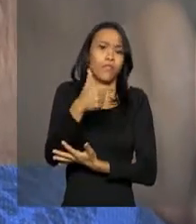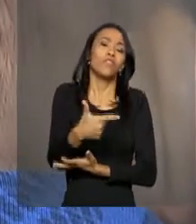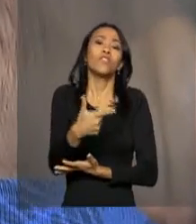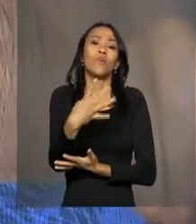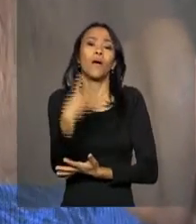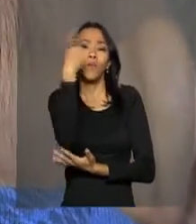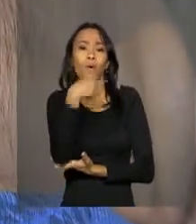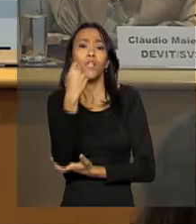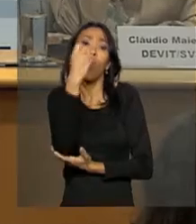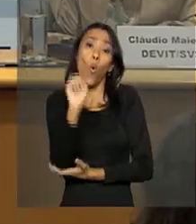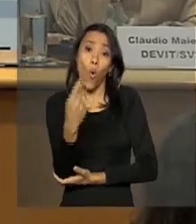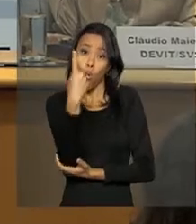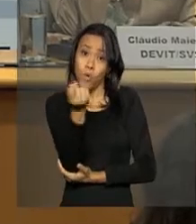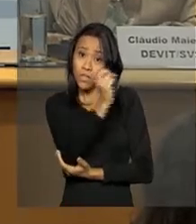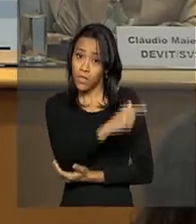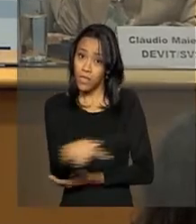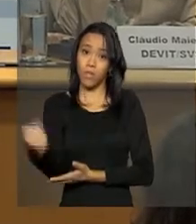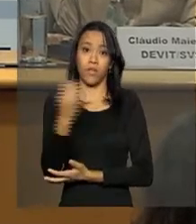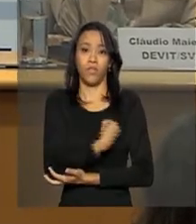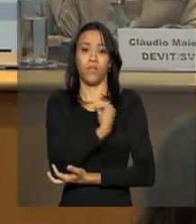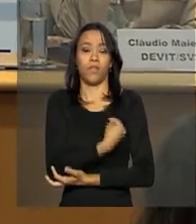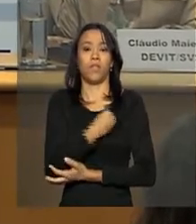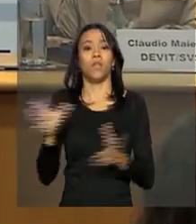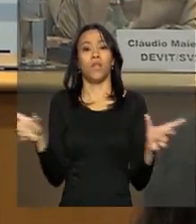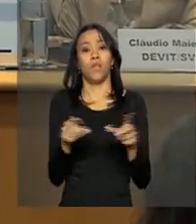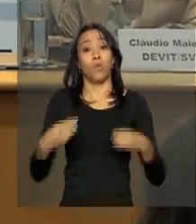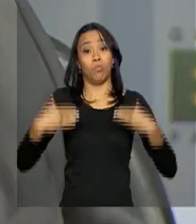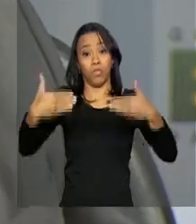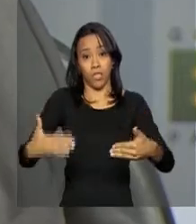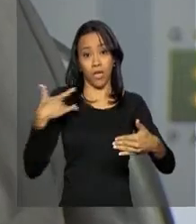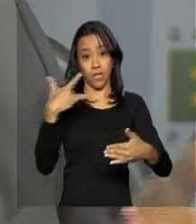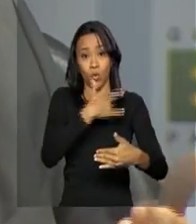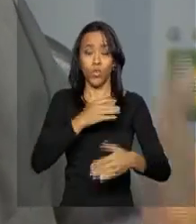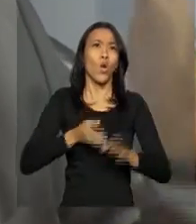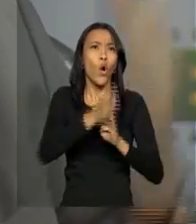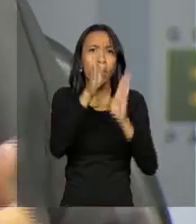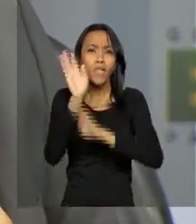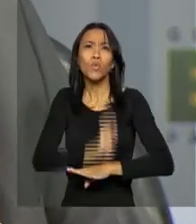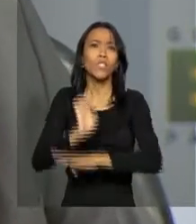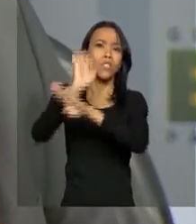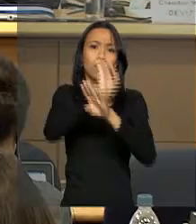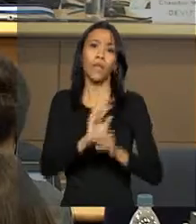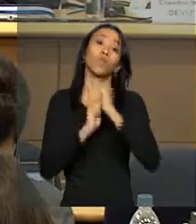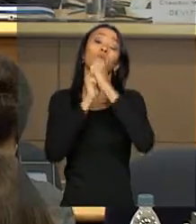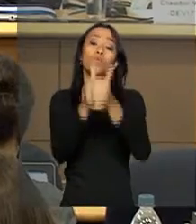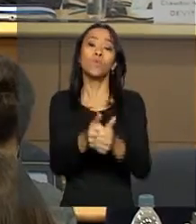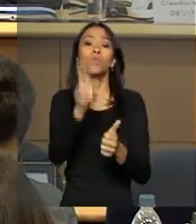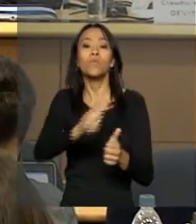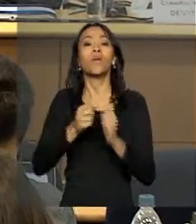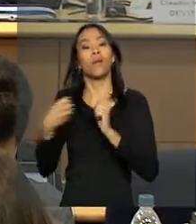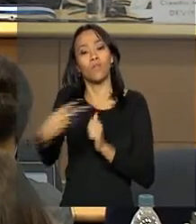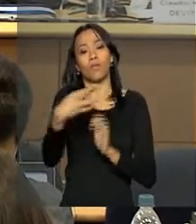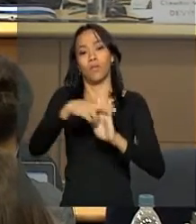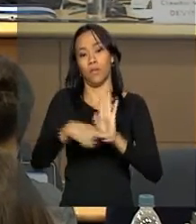horas e uma semana de vida. O Ministério da Saúde orienta que todos os estados devem passar a utilizar o novo padrão. Tudo isso